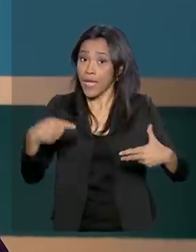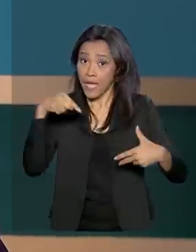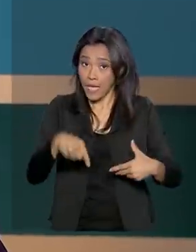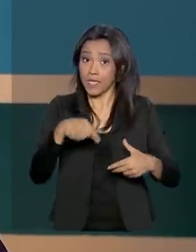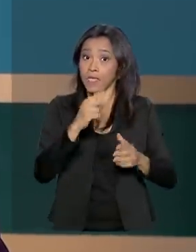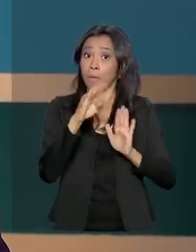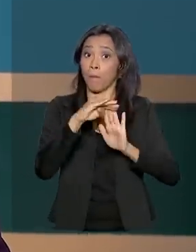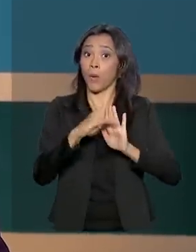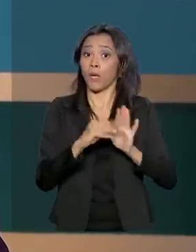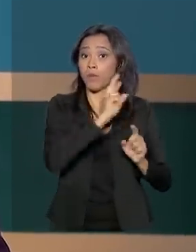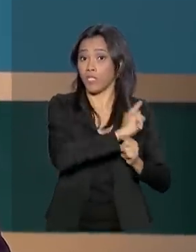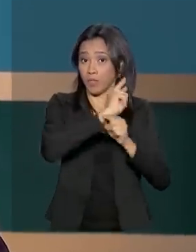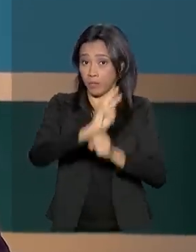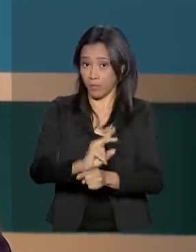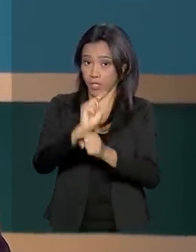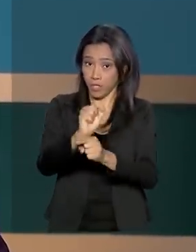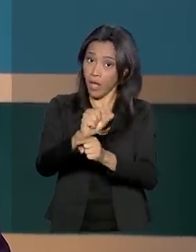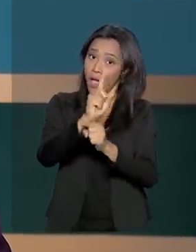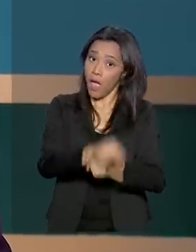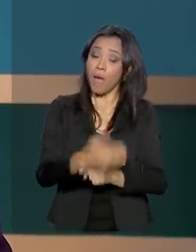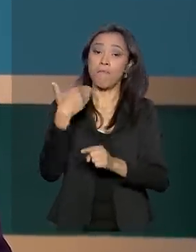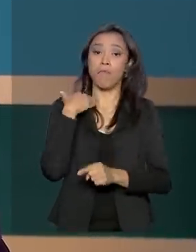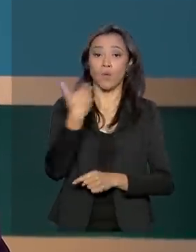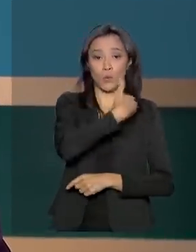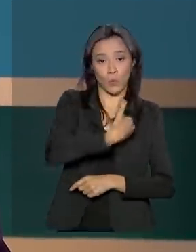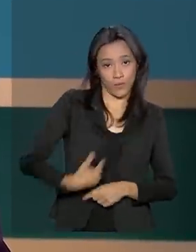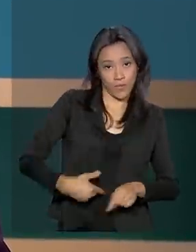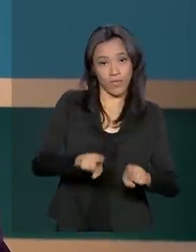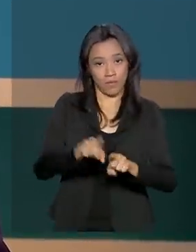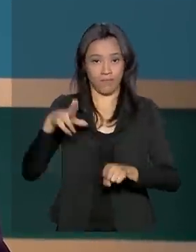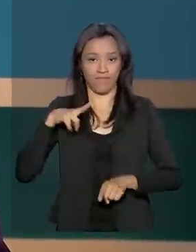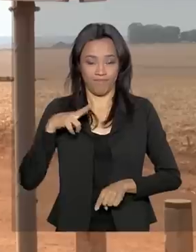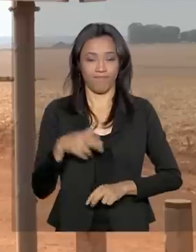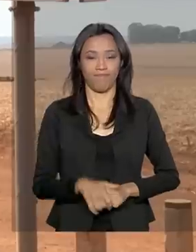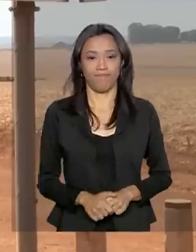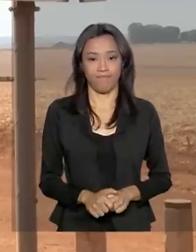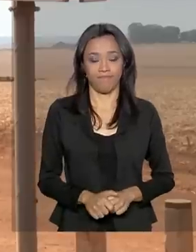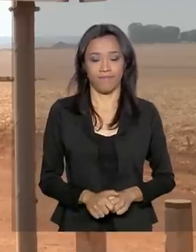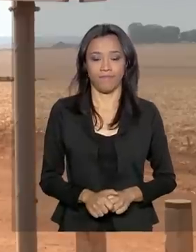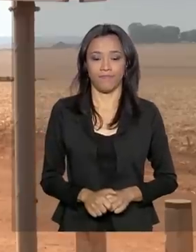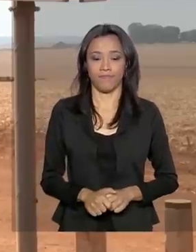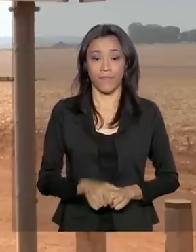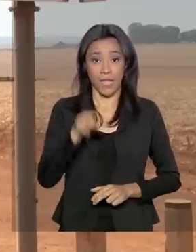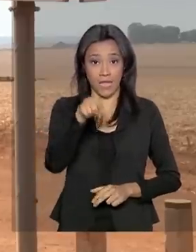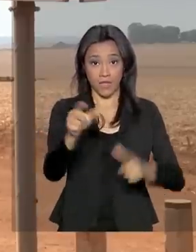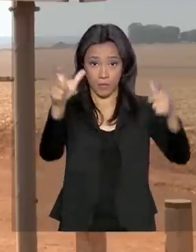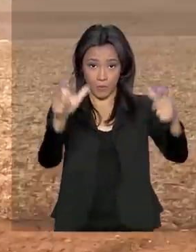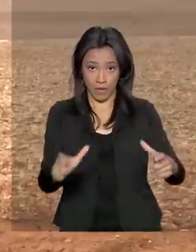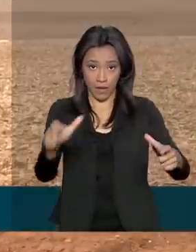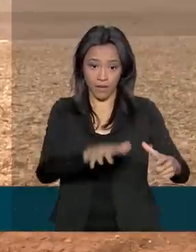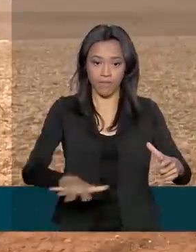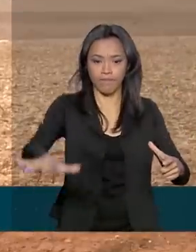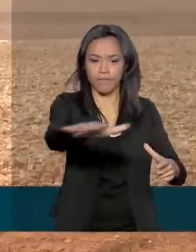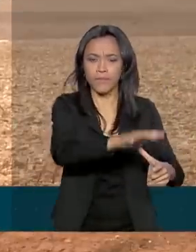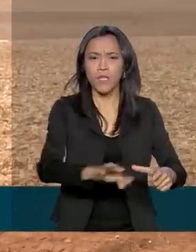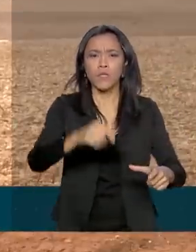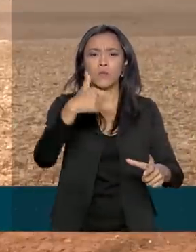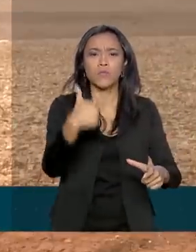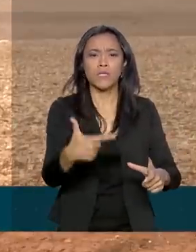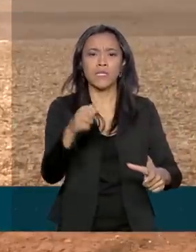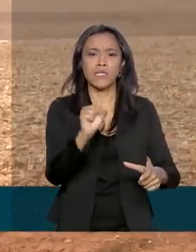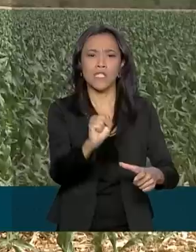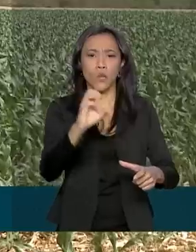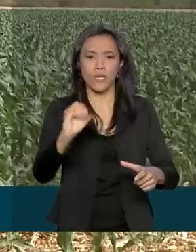créditos conta com recursos de bancos públicos e privados. Nesta propriedade de 280